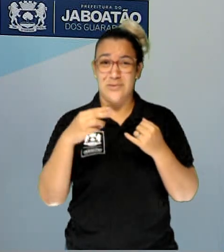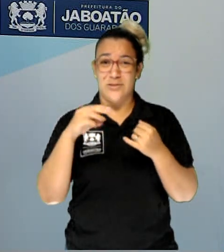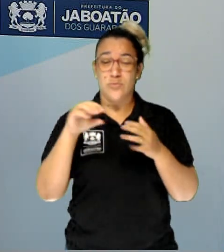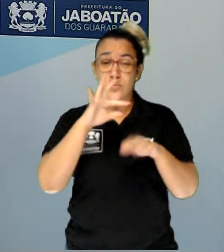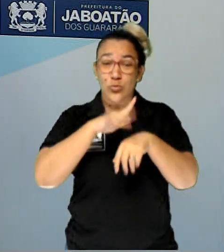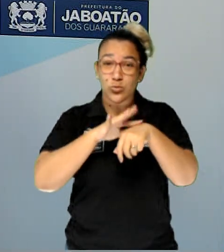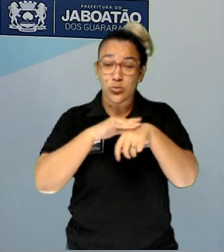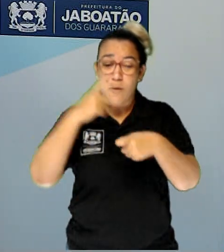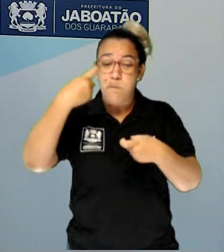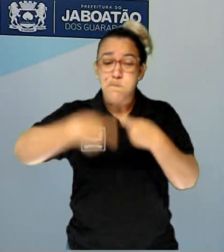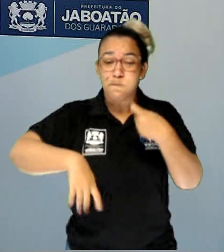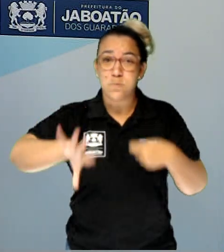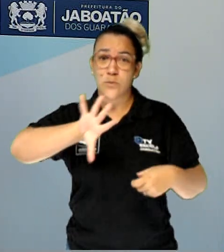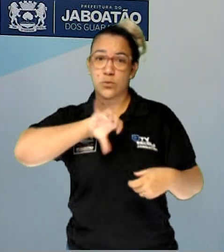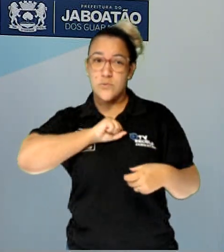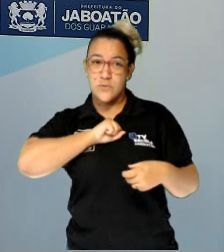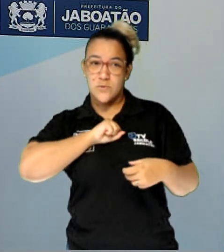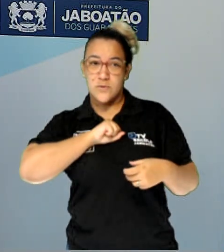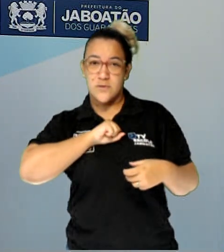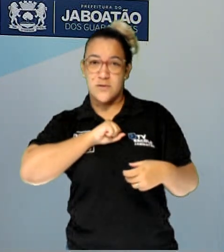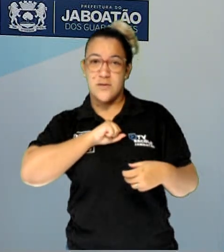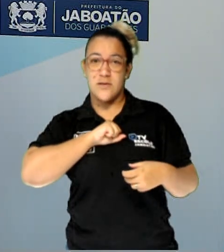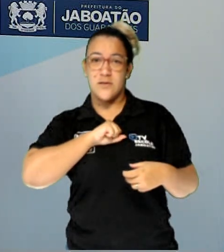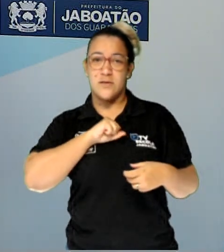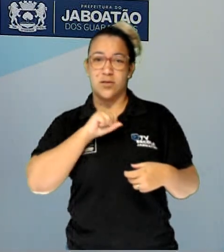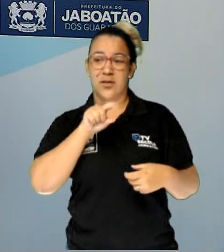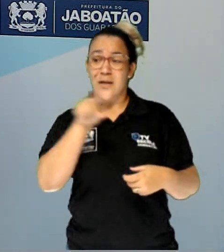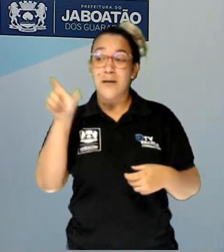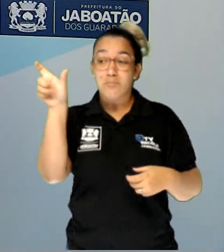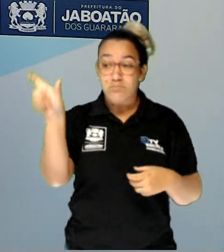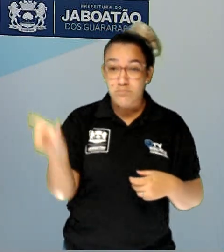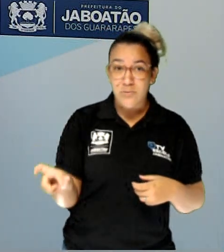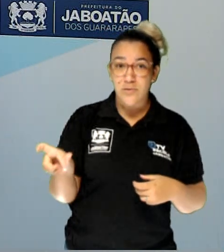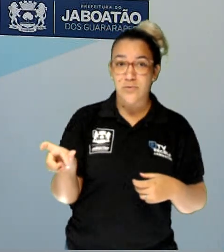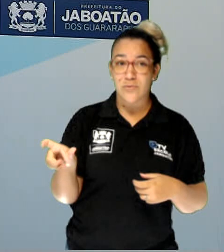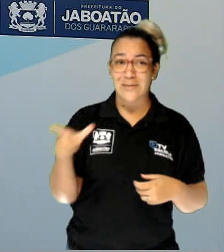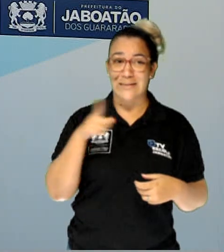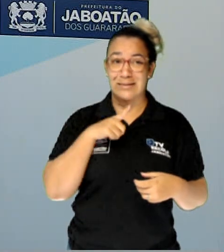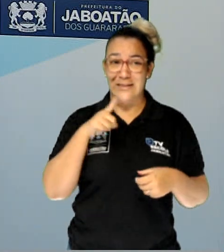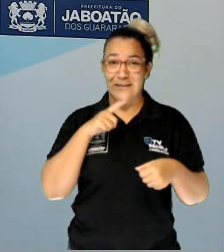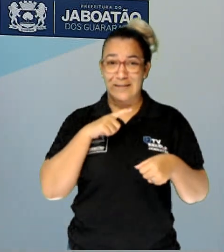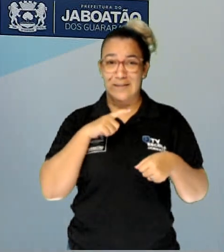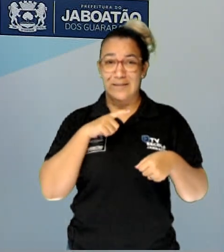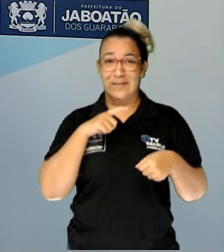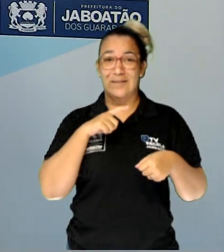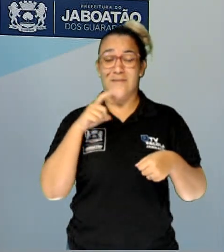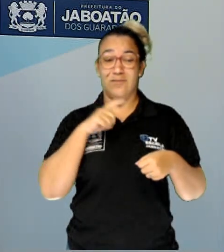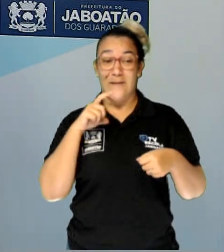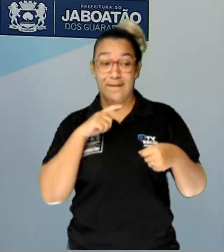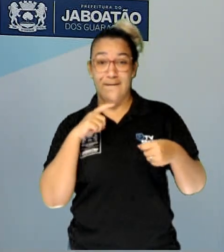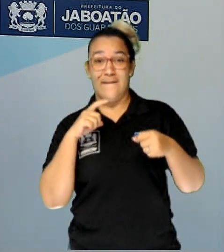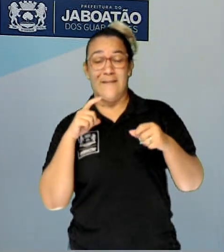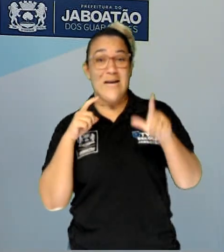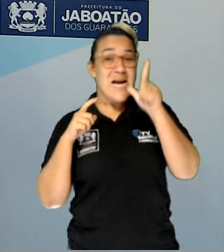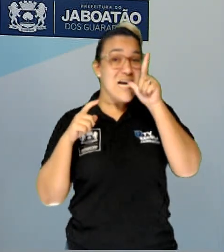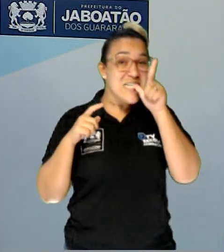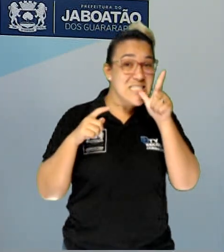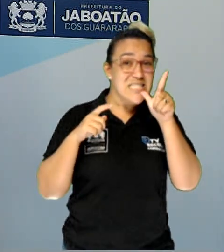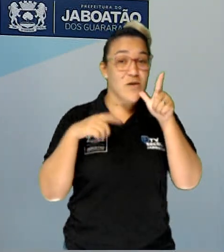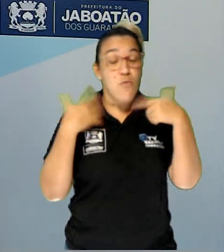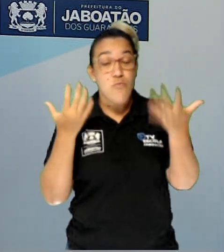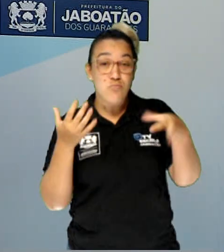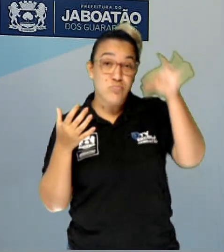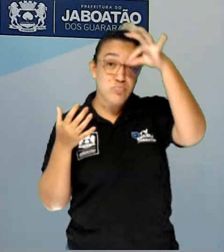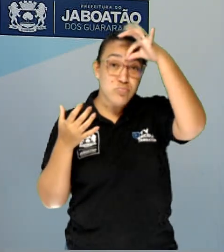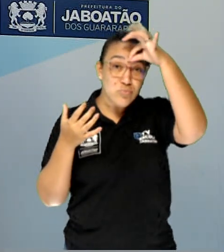doenças sexualmente transmissíveis, tá? Então, se o indivíduo tiver feridas na região genital, ou próxima